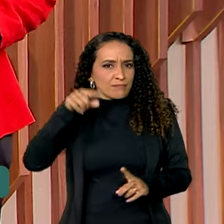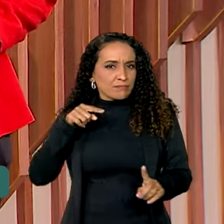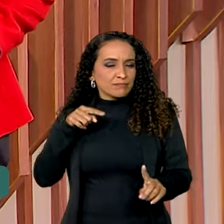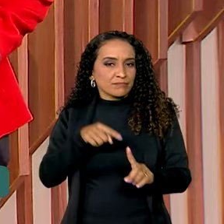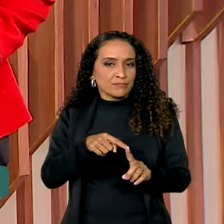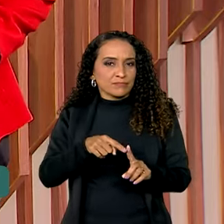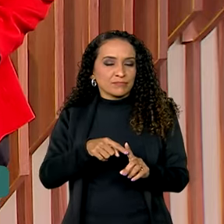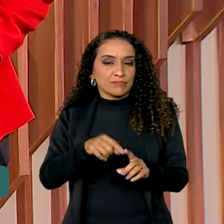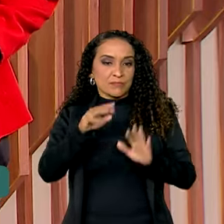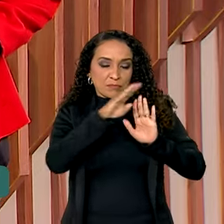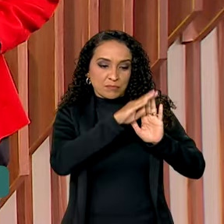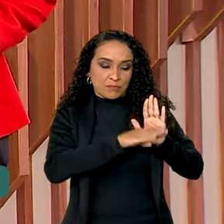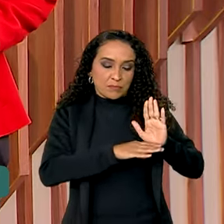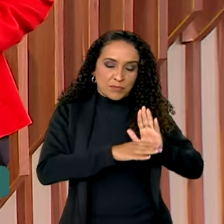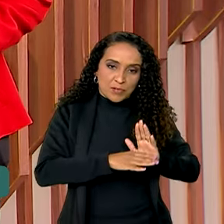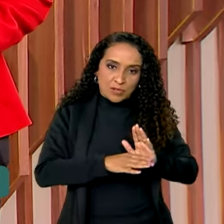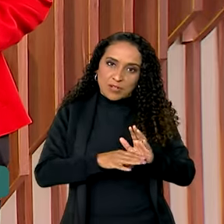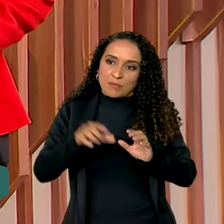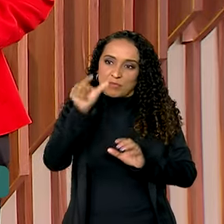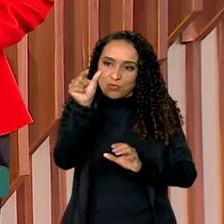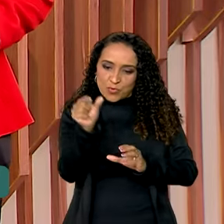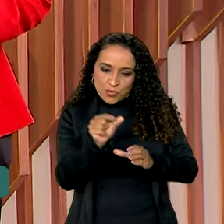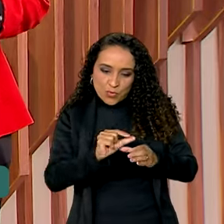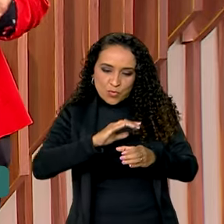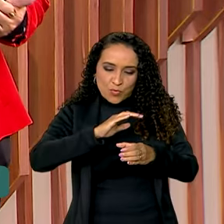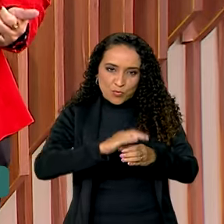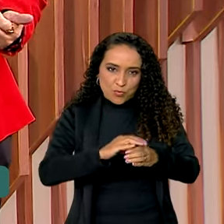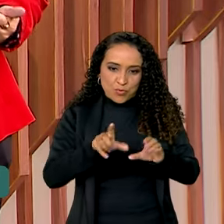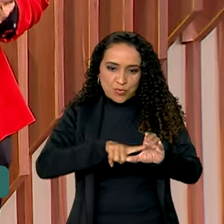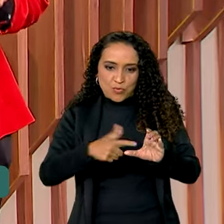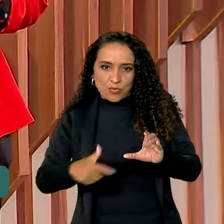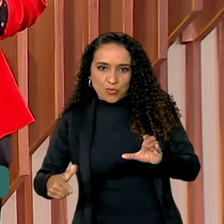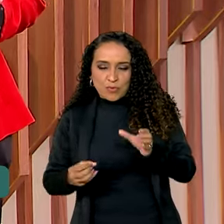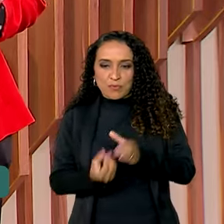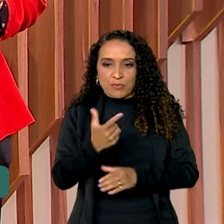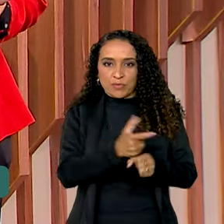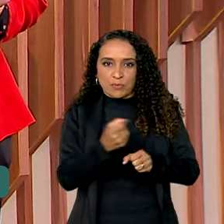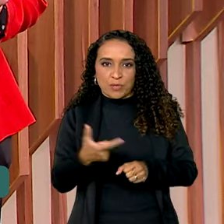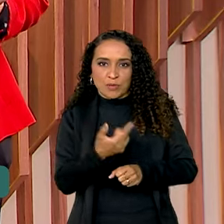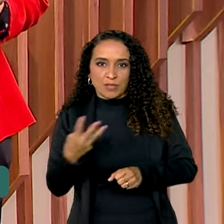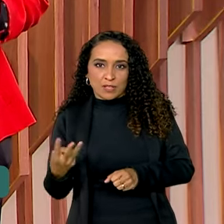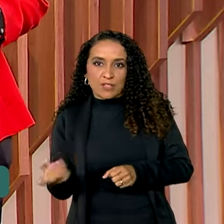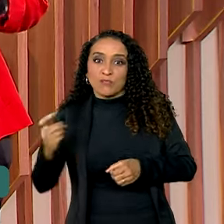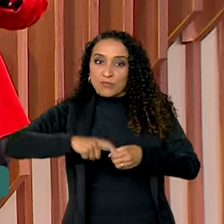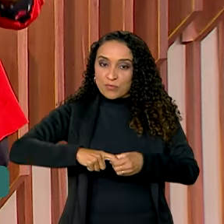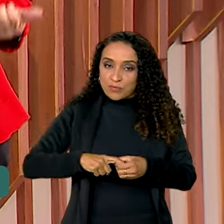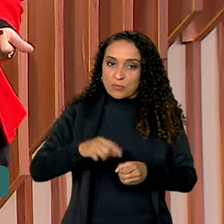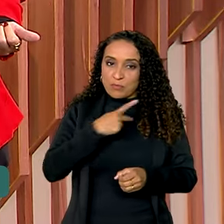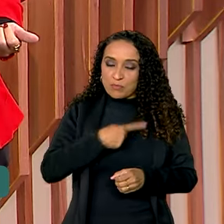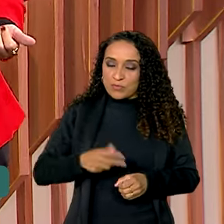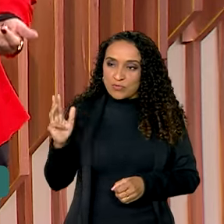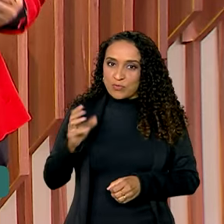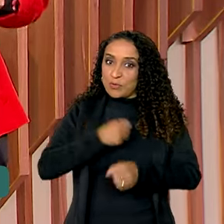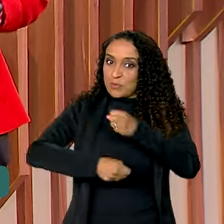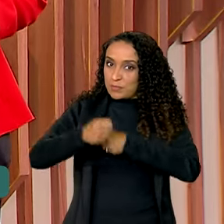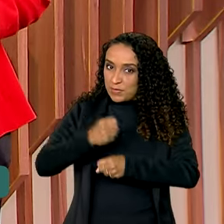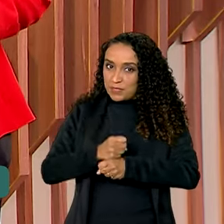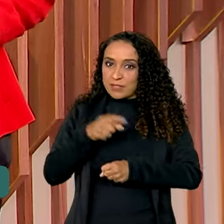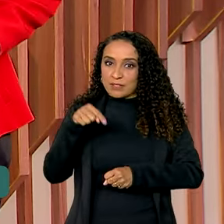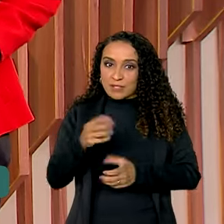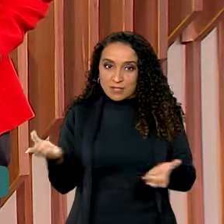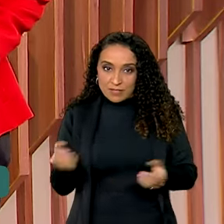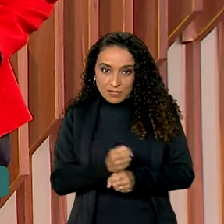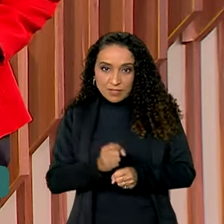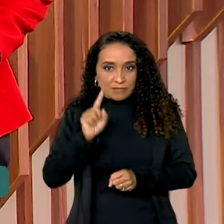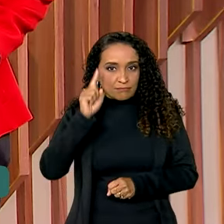objetivo do programa Cisternas, criado em 2003 e retomado pelo presidente Lula no ano passado. Este